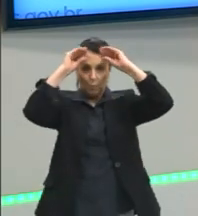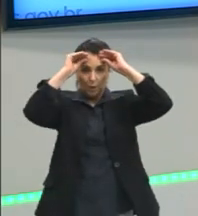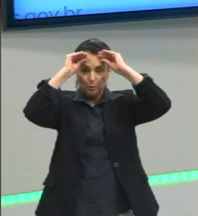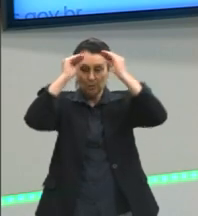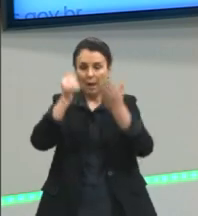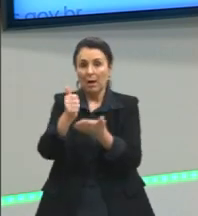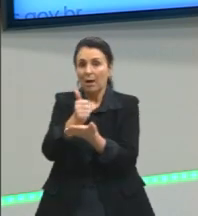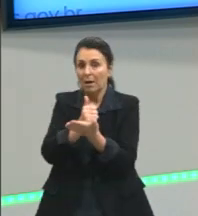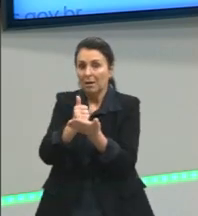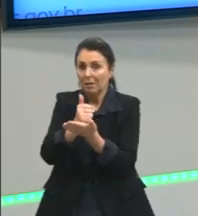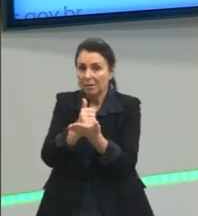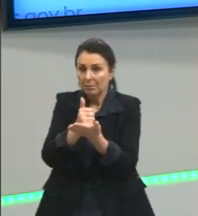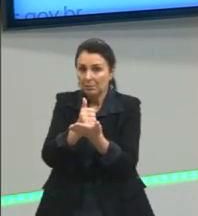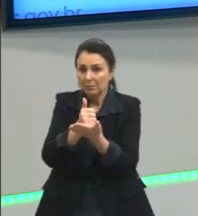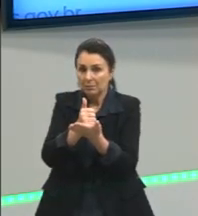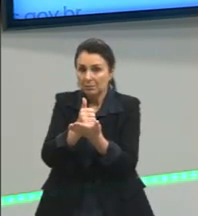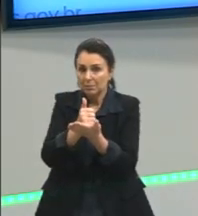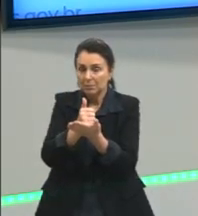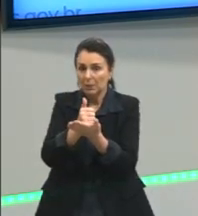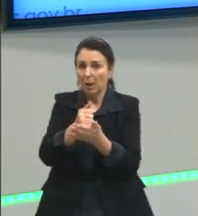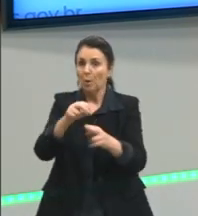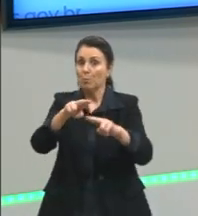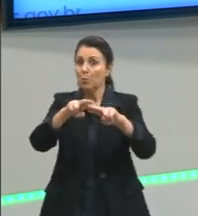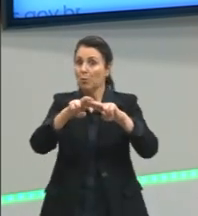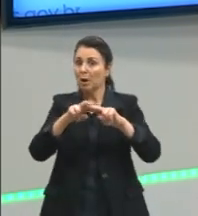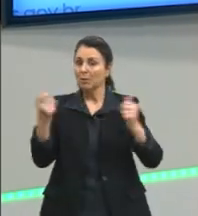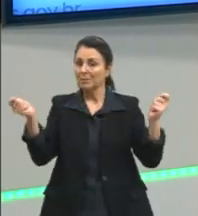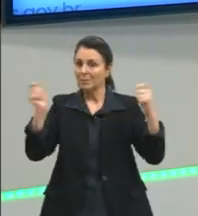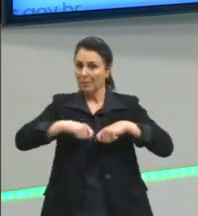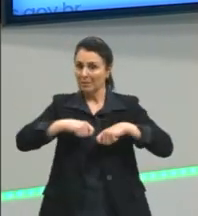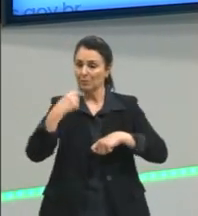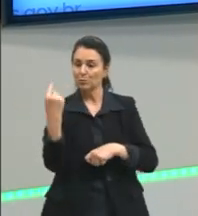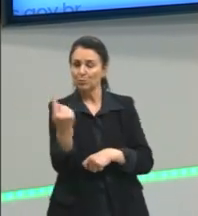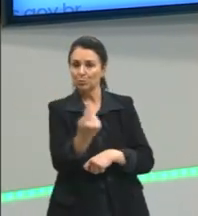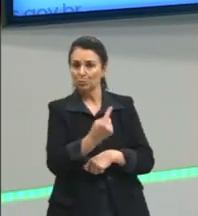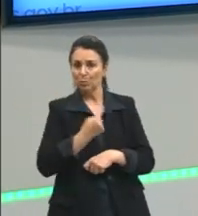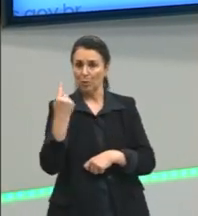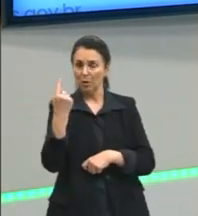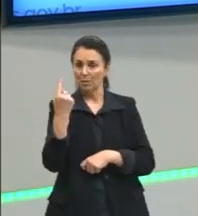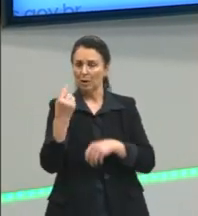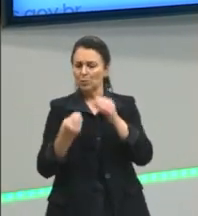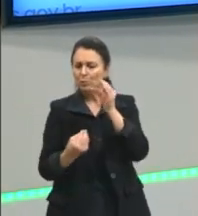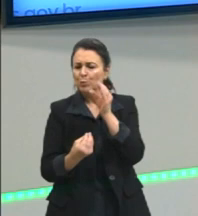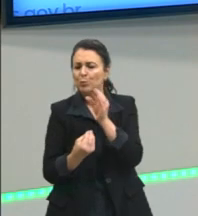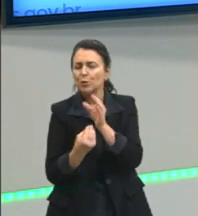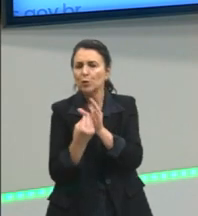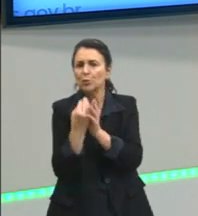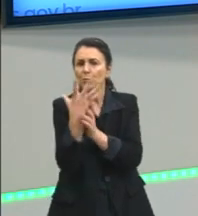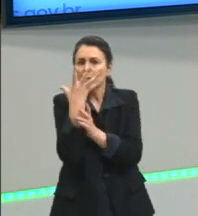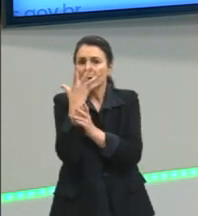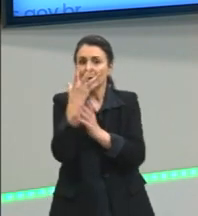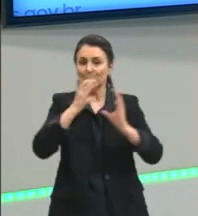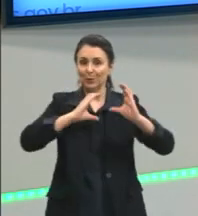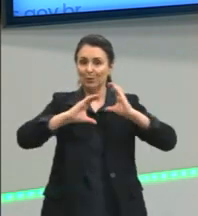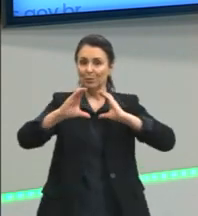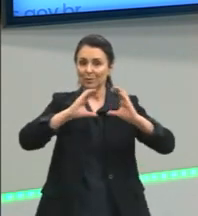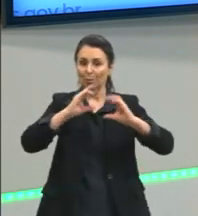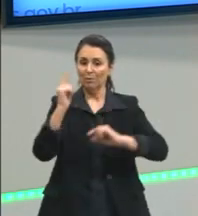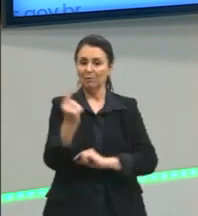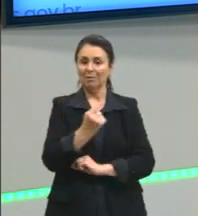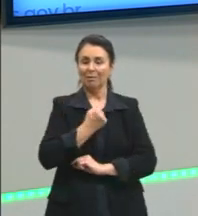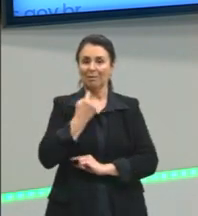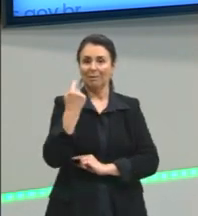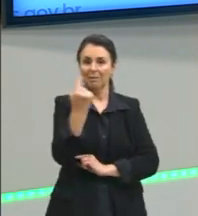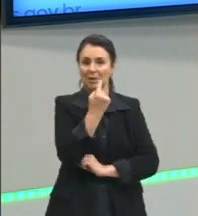dele. É através da capacidade que a gente tem de produzir comunicação que a gente